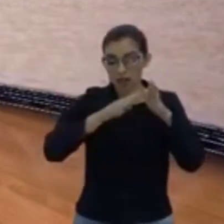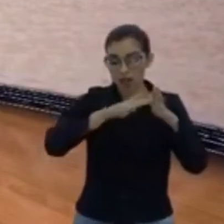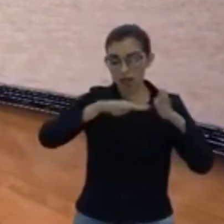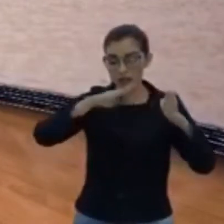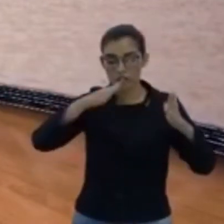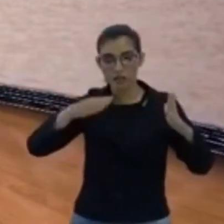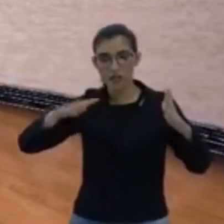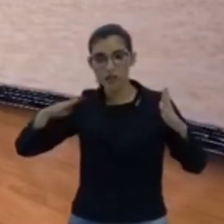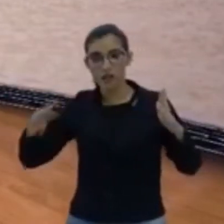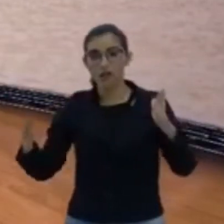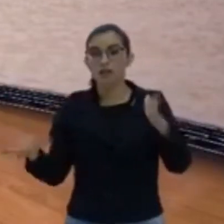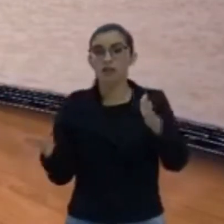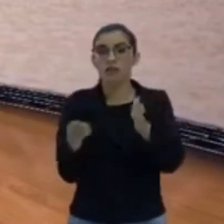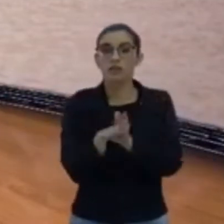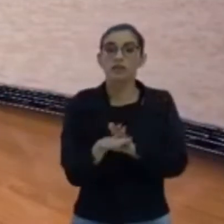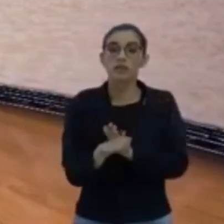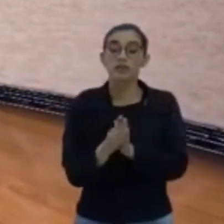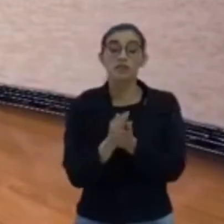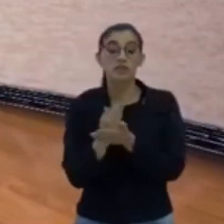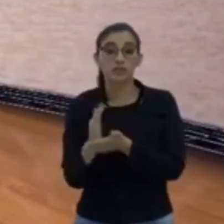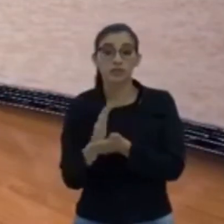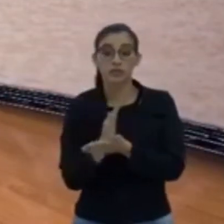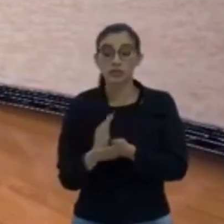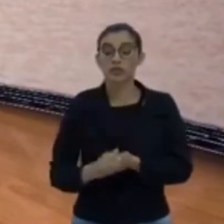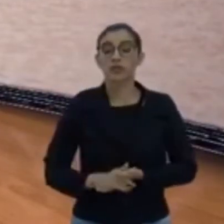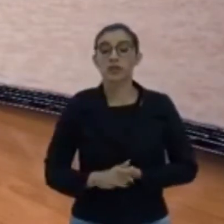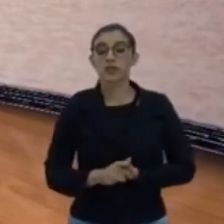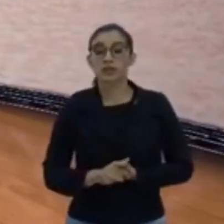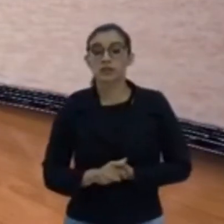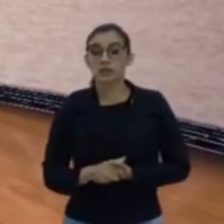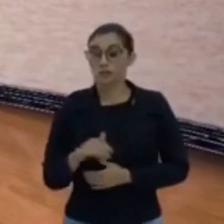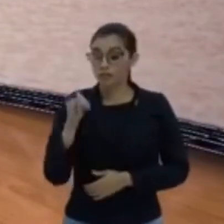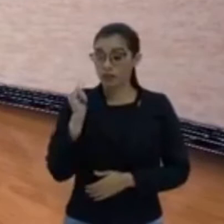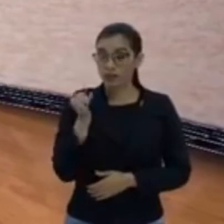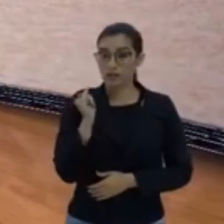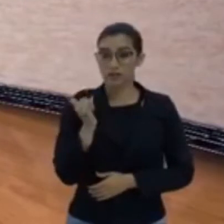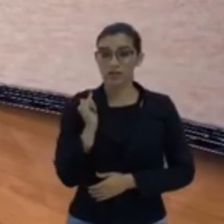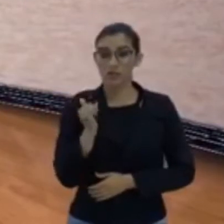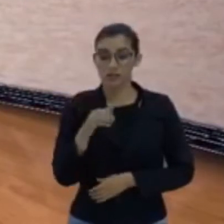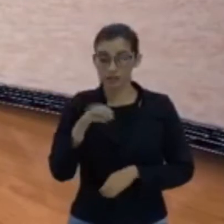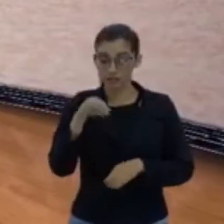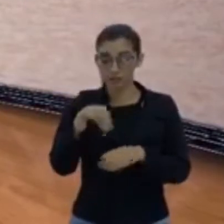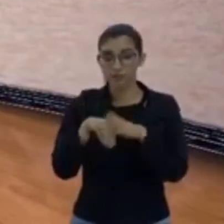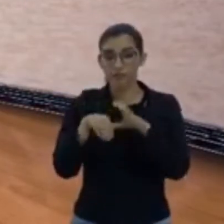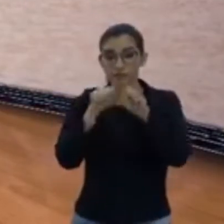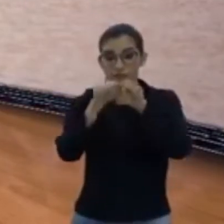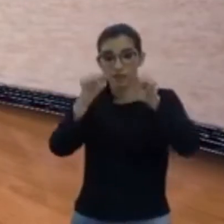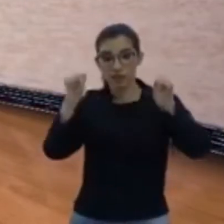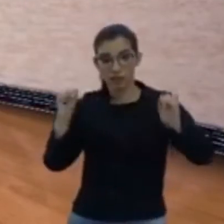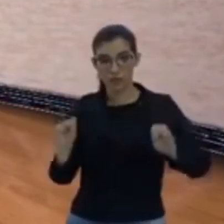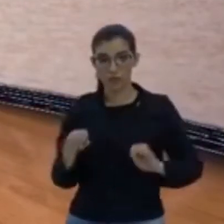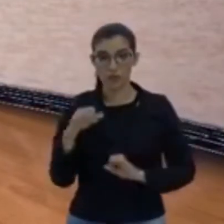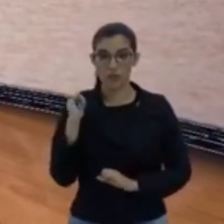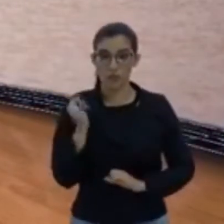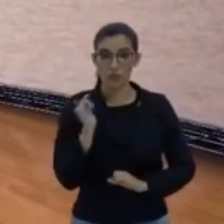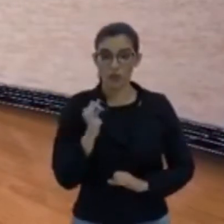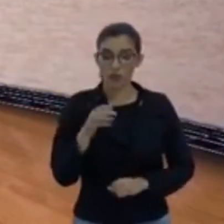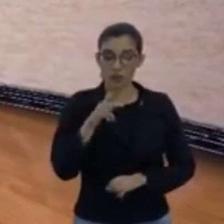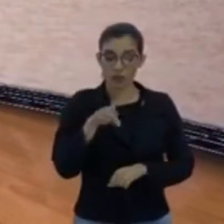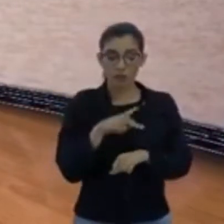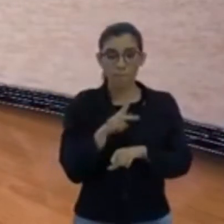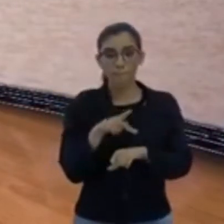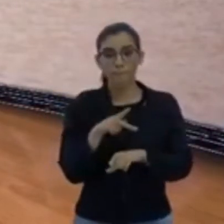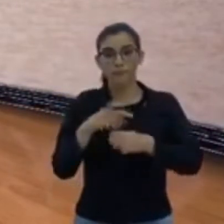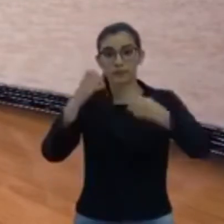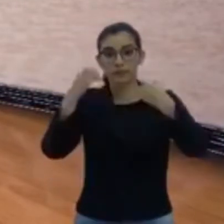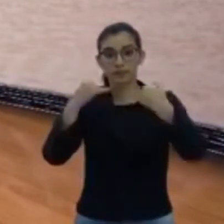chegando. E muitas vezes, na tua conta de energia, no sistema energético do nosso país, fala